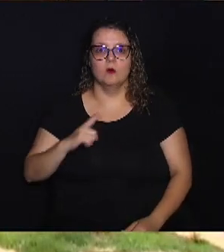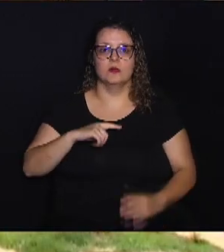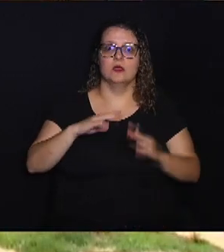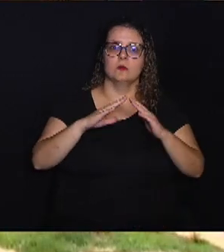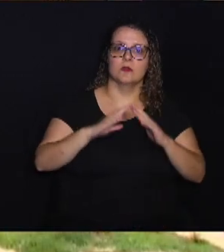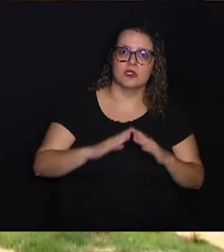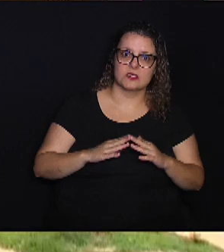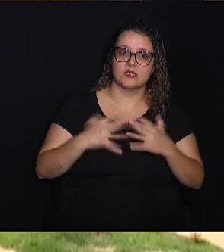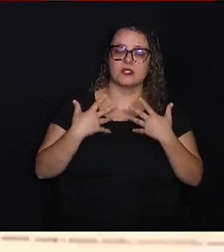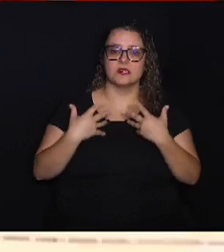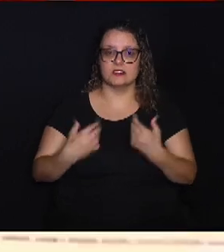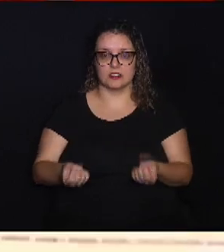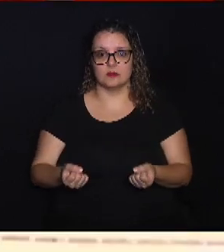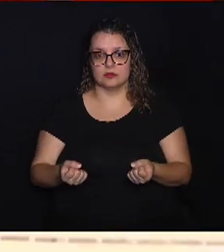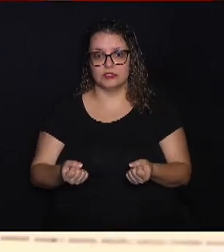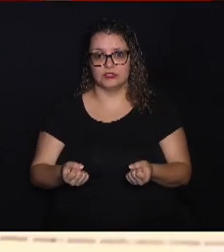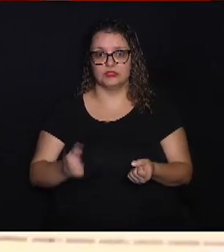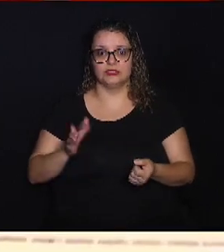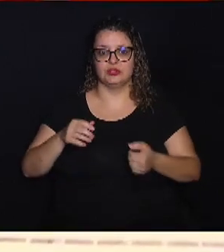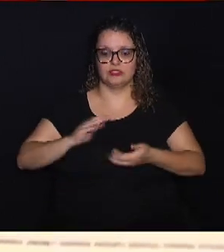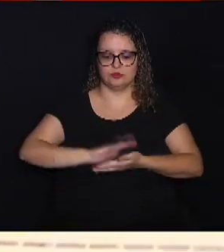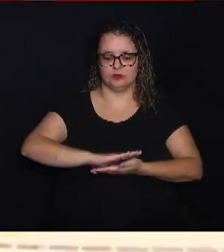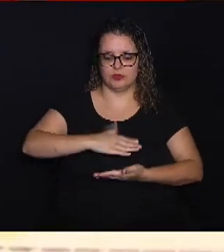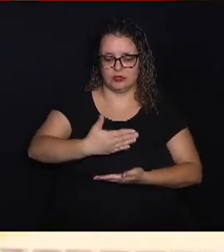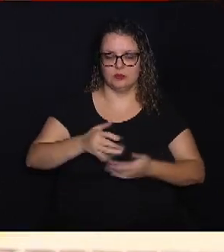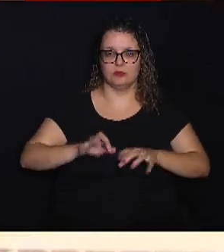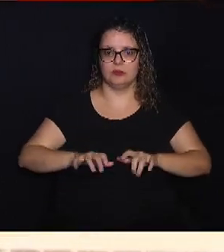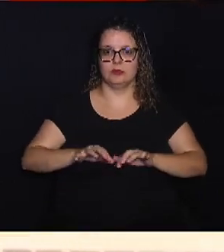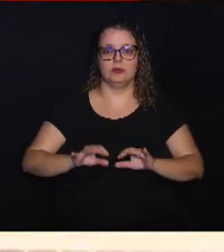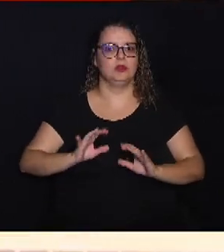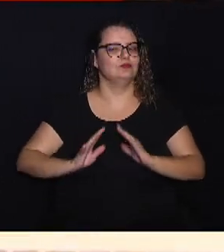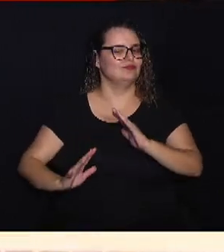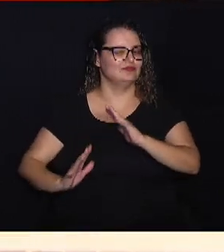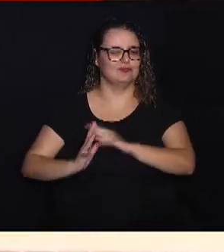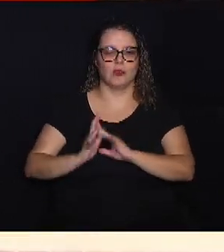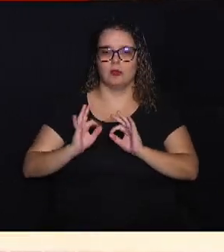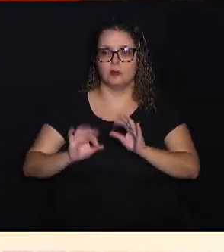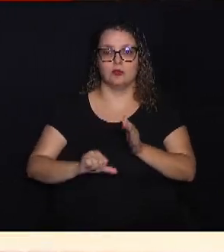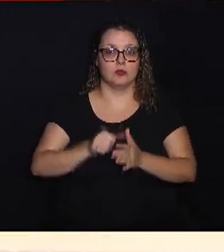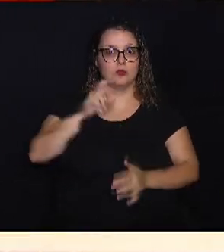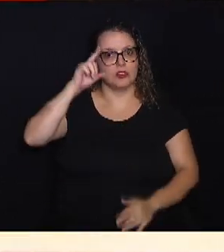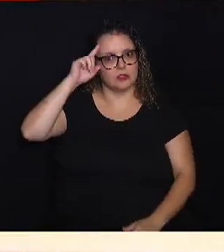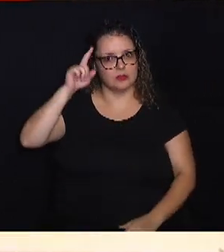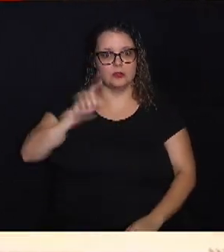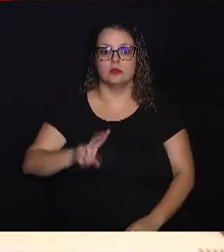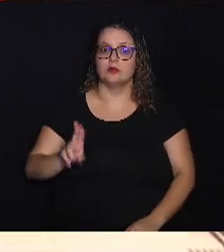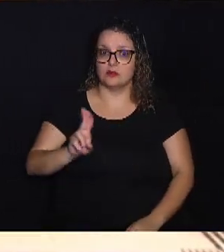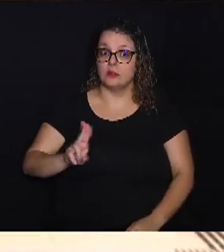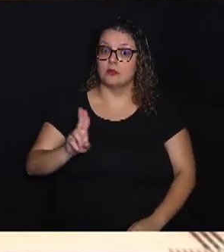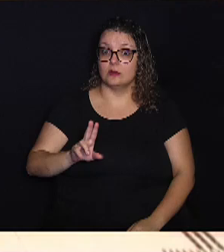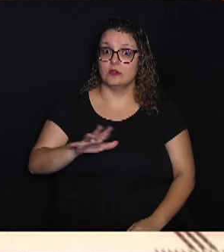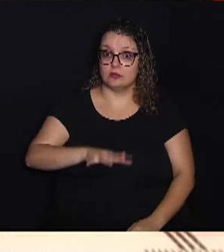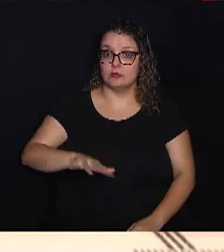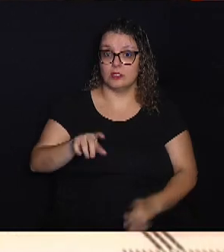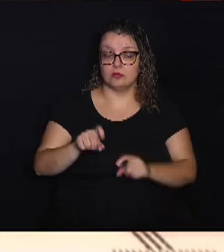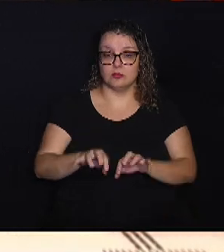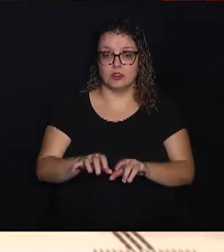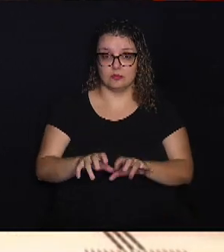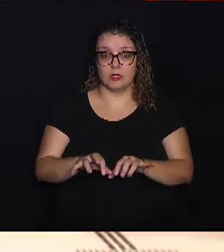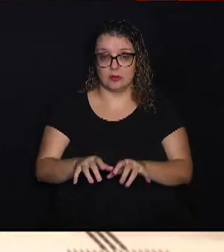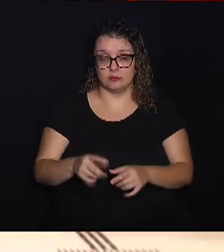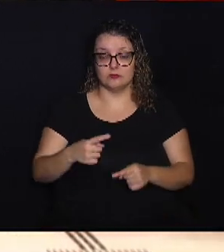recebem já um laptop de última geração aqui, já no primeiro dia, que ele vai usar muito a parte de computação, porque aqui